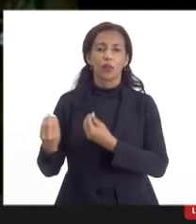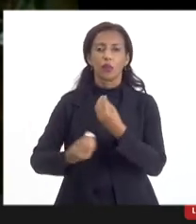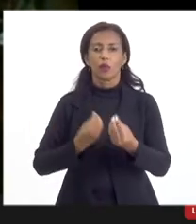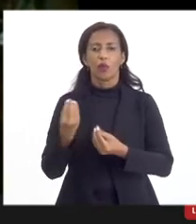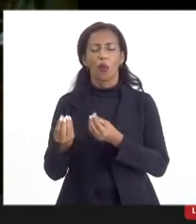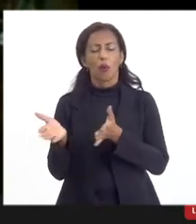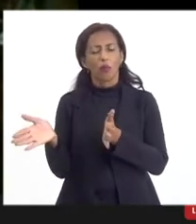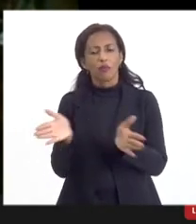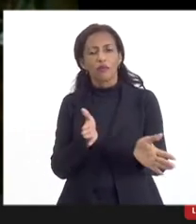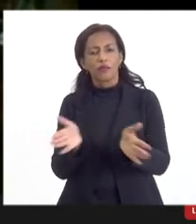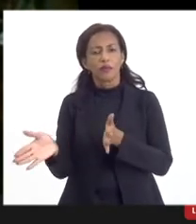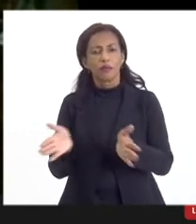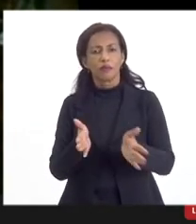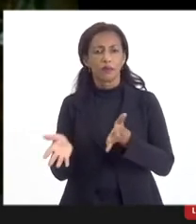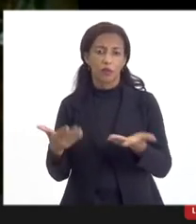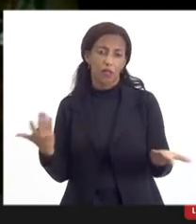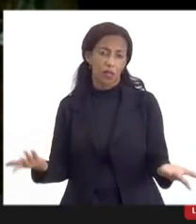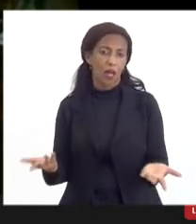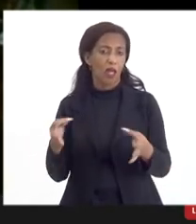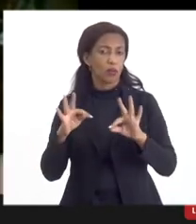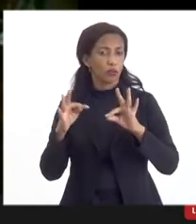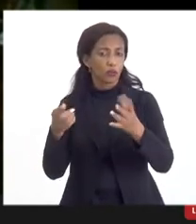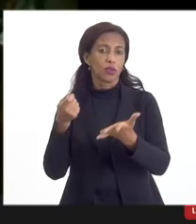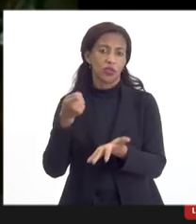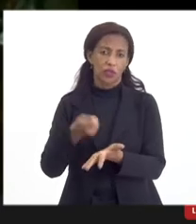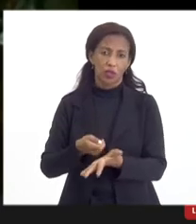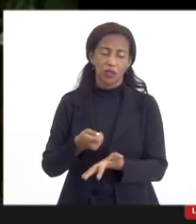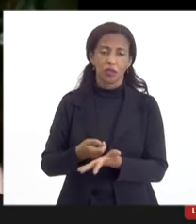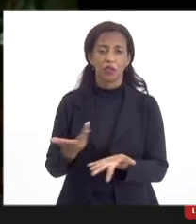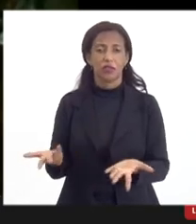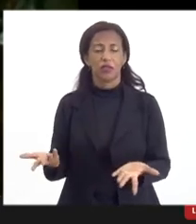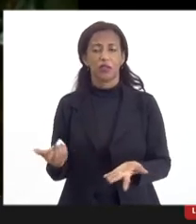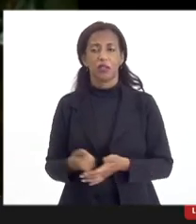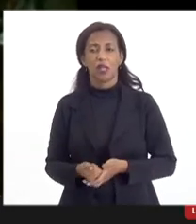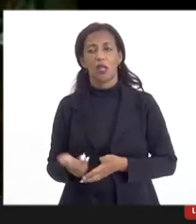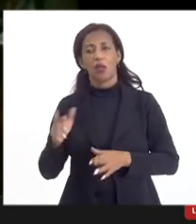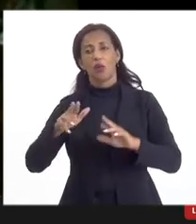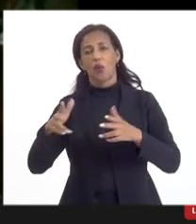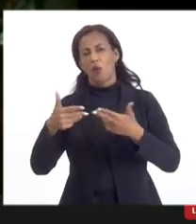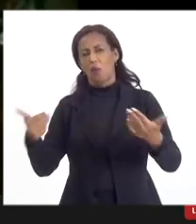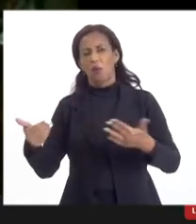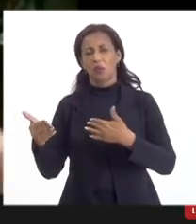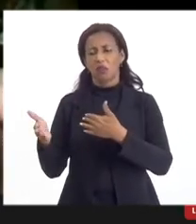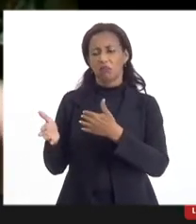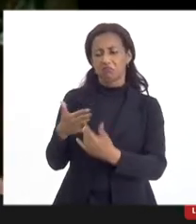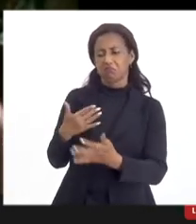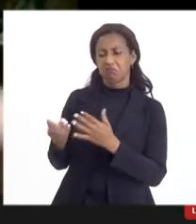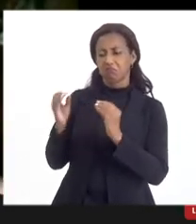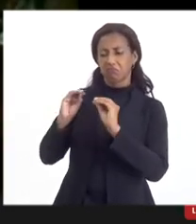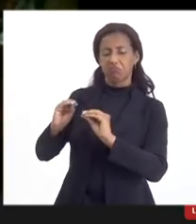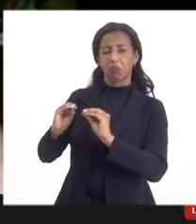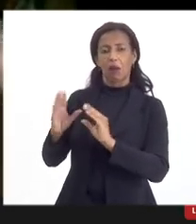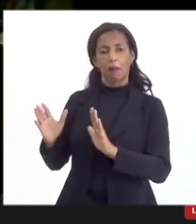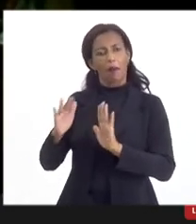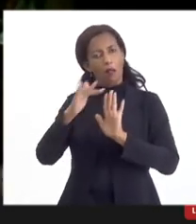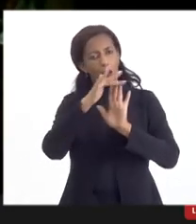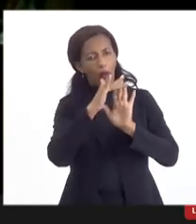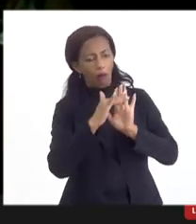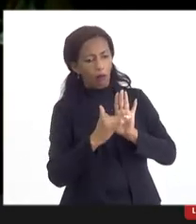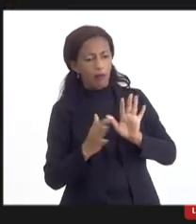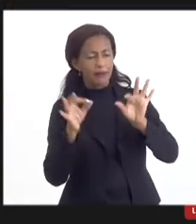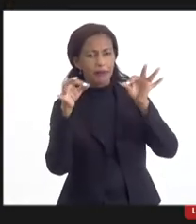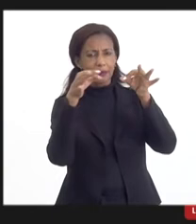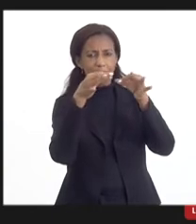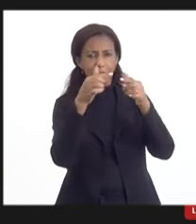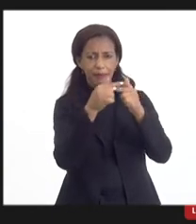viabilizar, é claro, com todas as garantias, não é uma coisa mal feita, mas tem que estar amarrando